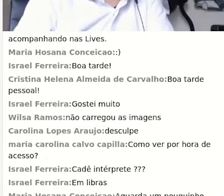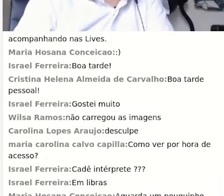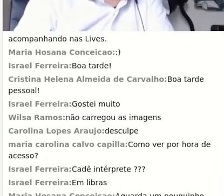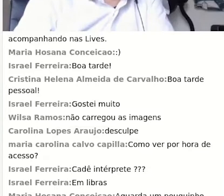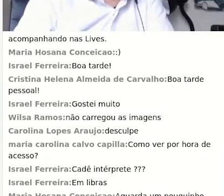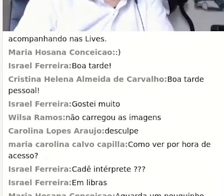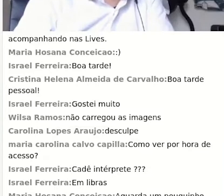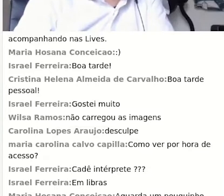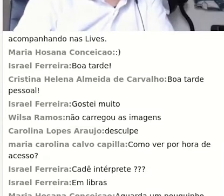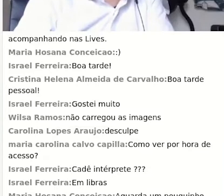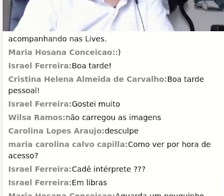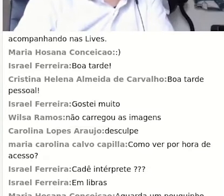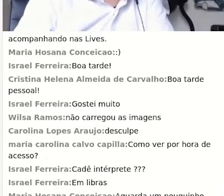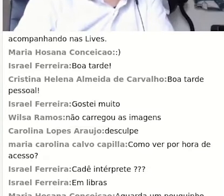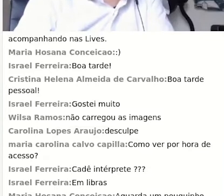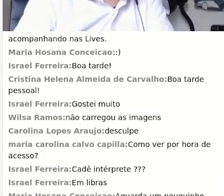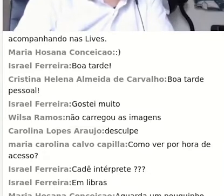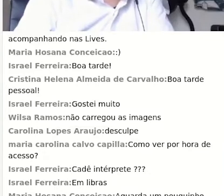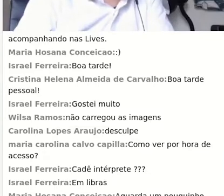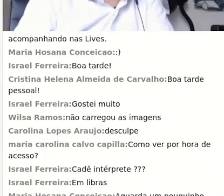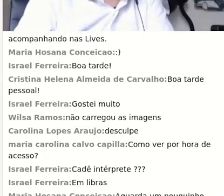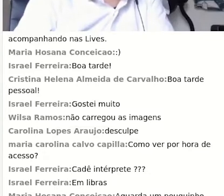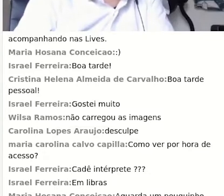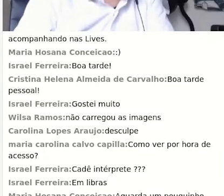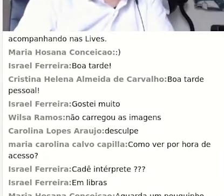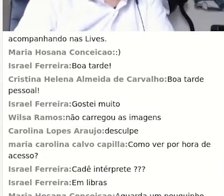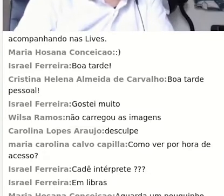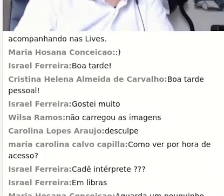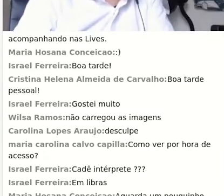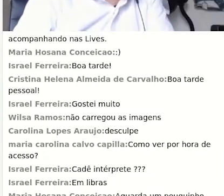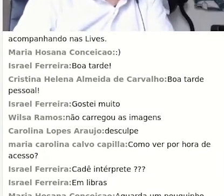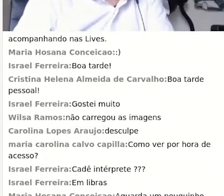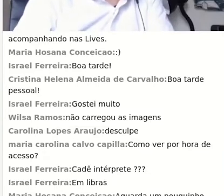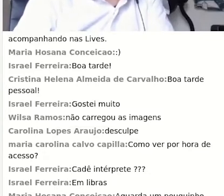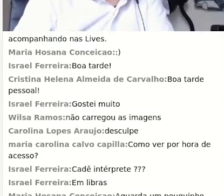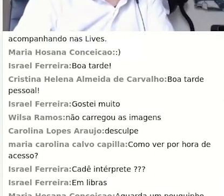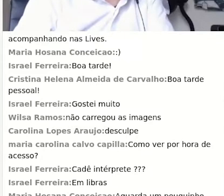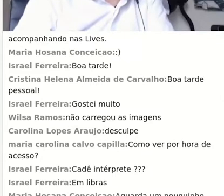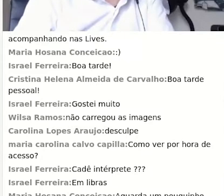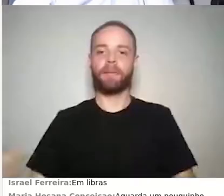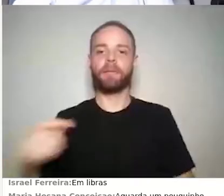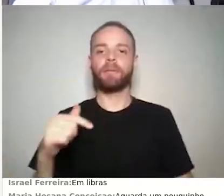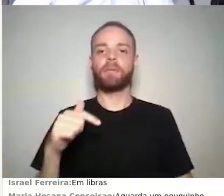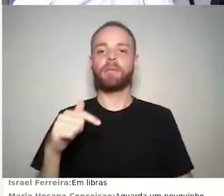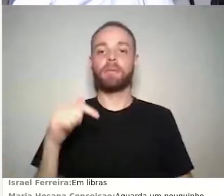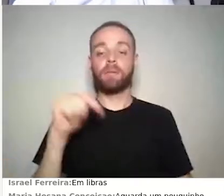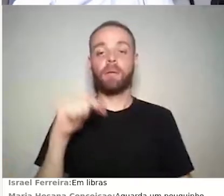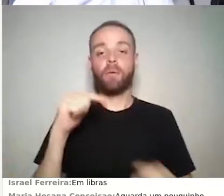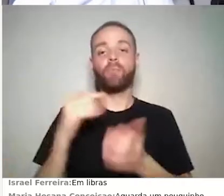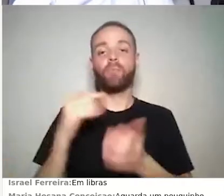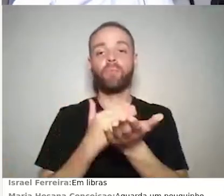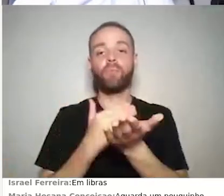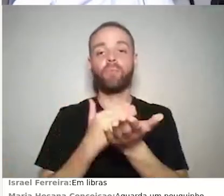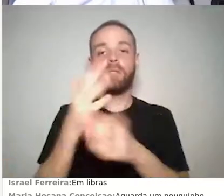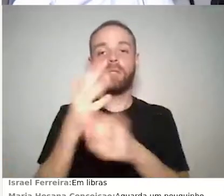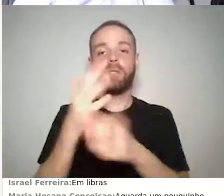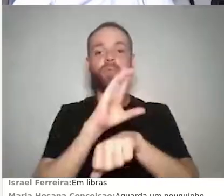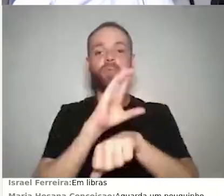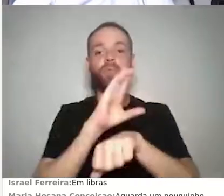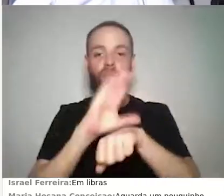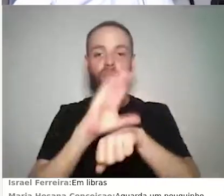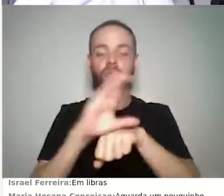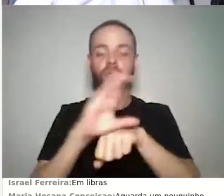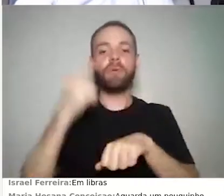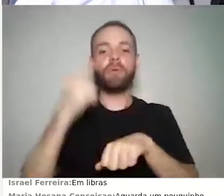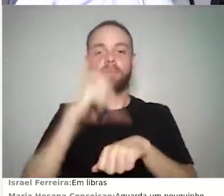essas do final. Eu não tive nenhuma interação ainda, mas no início do curso, eu consigo ver